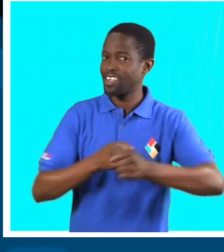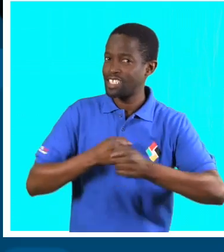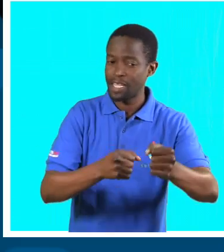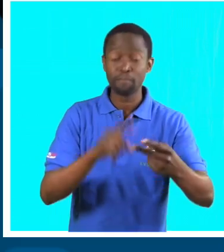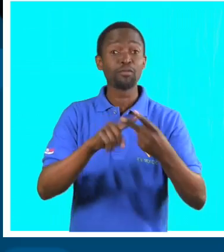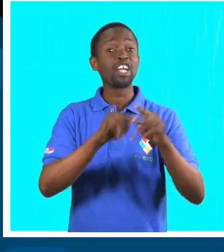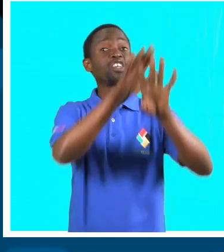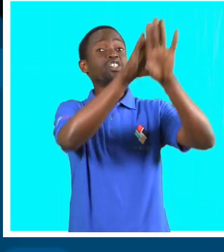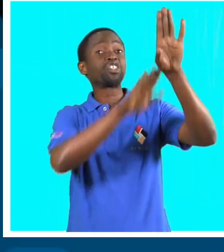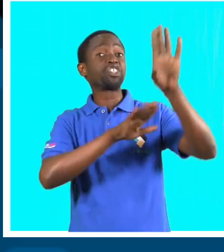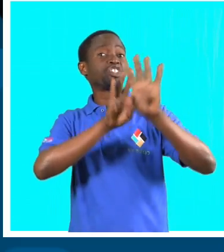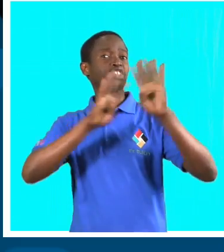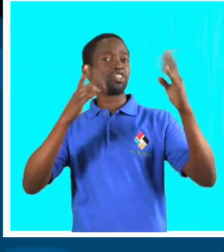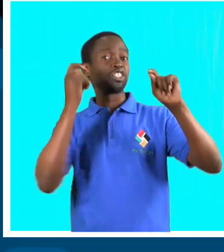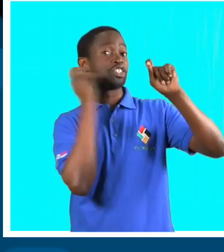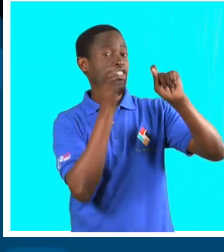fazem de muro.